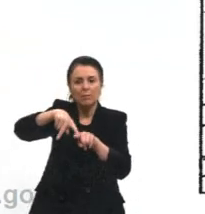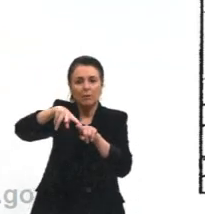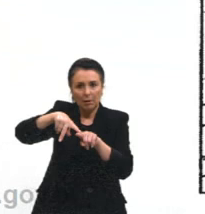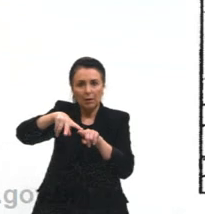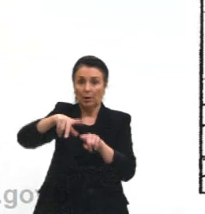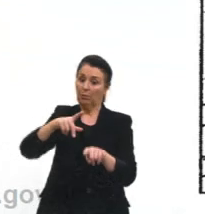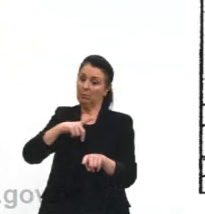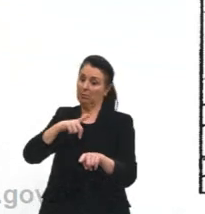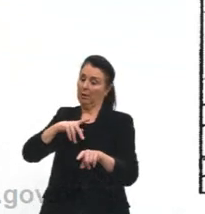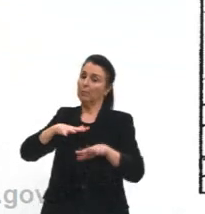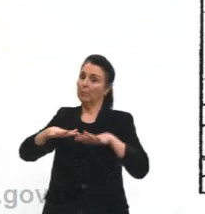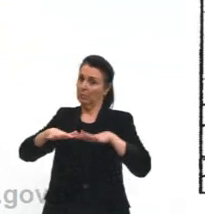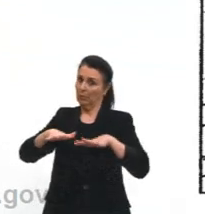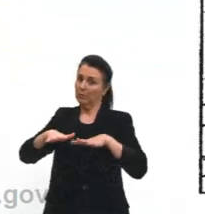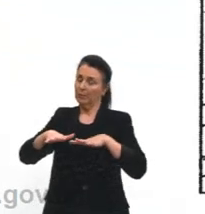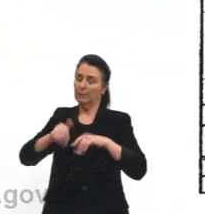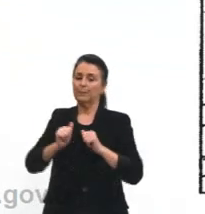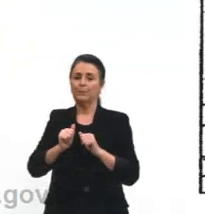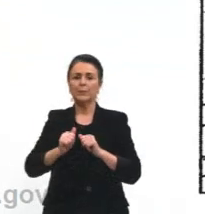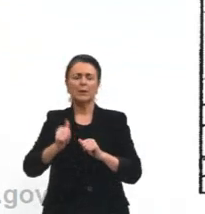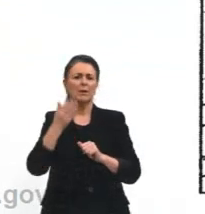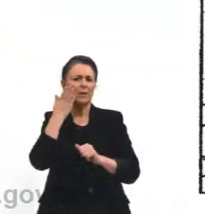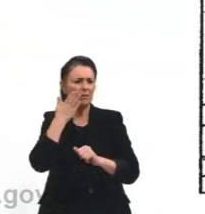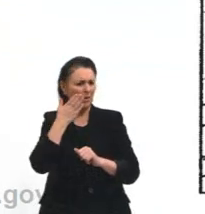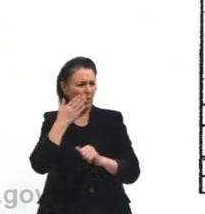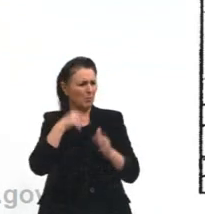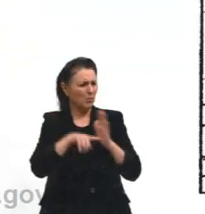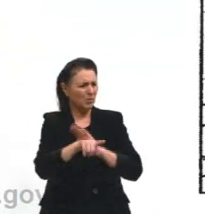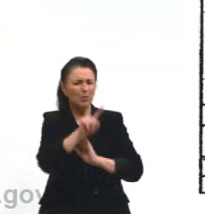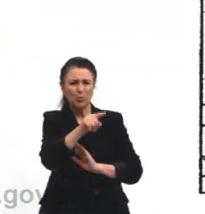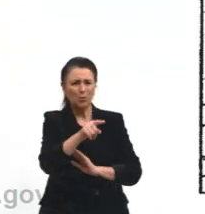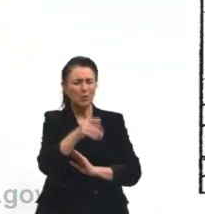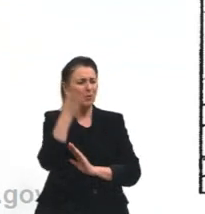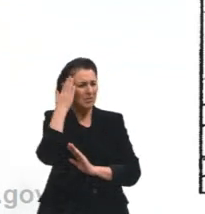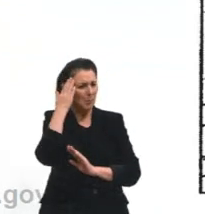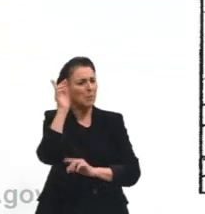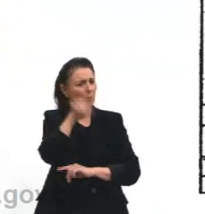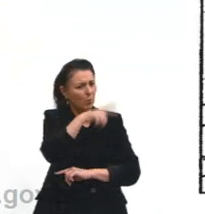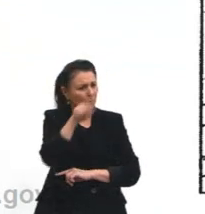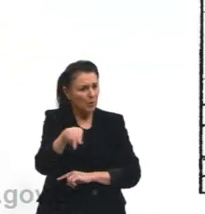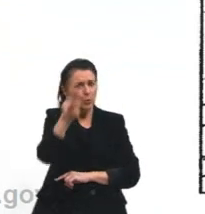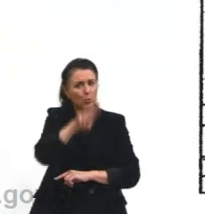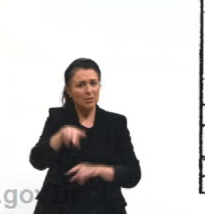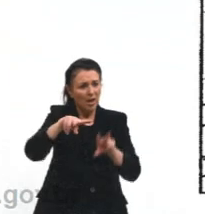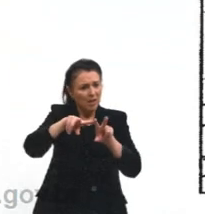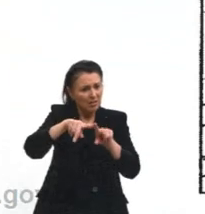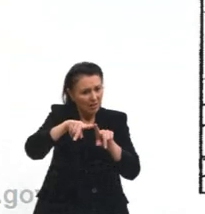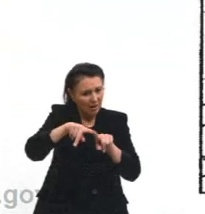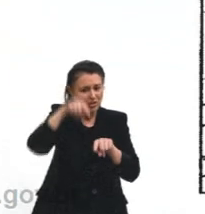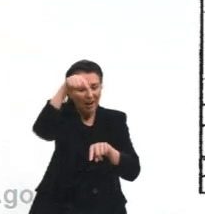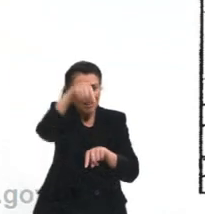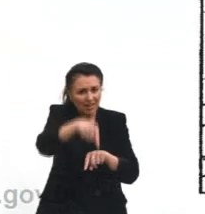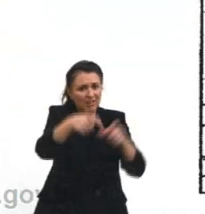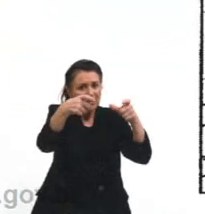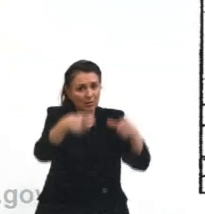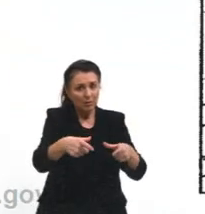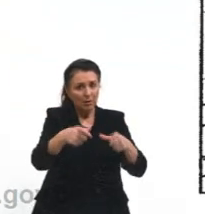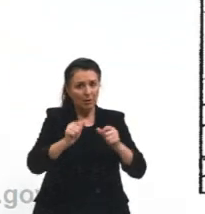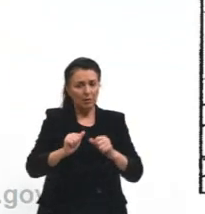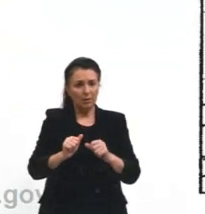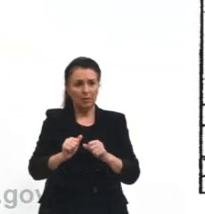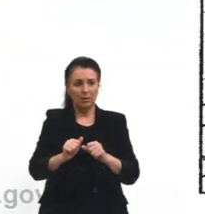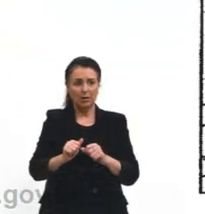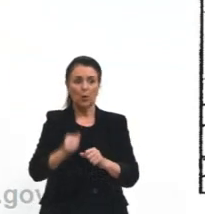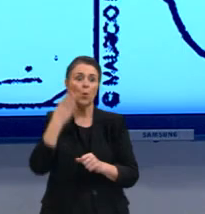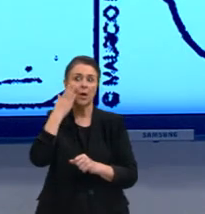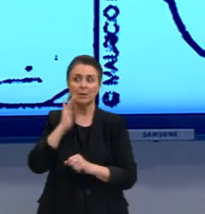movimentando. Cascão, você não sabe que é proibido andar de skate aqui no parque? E o